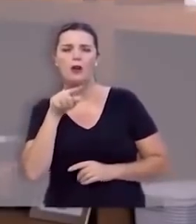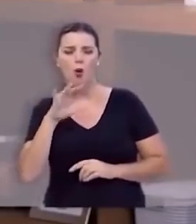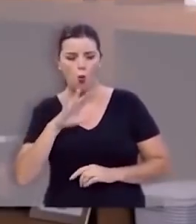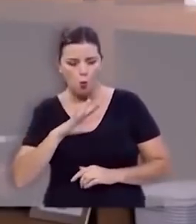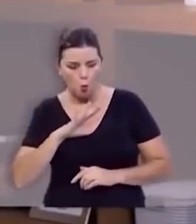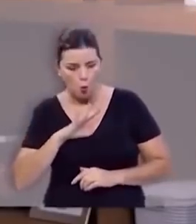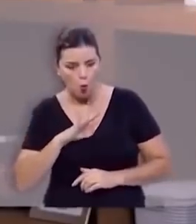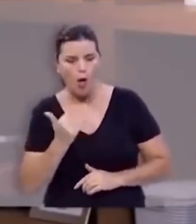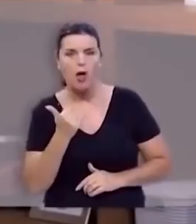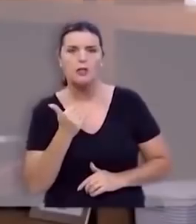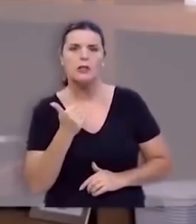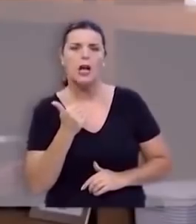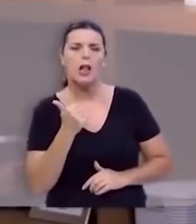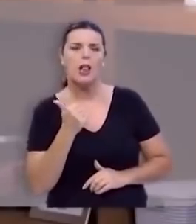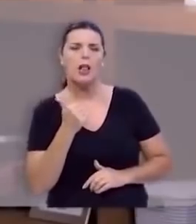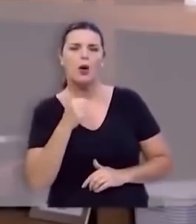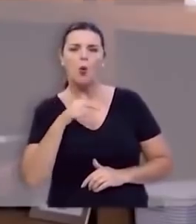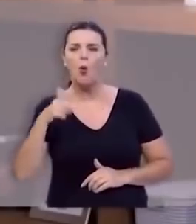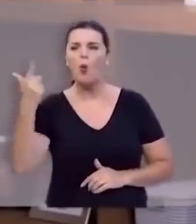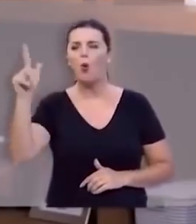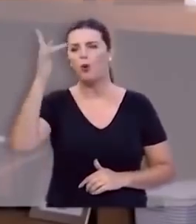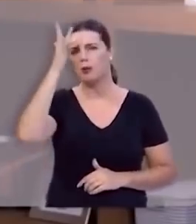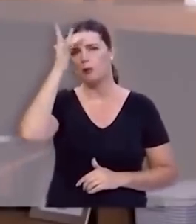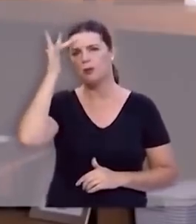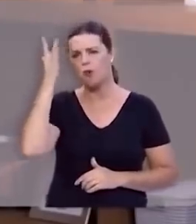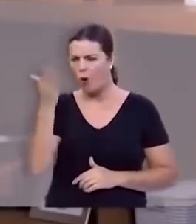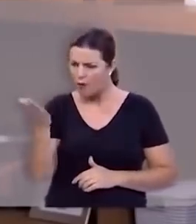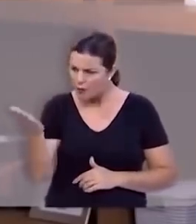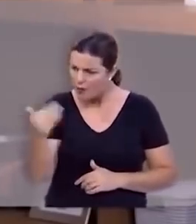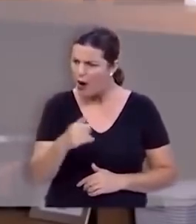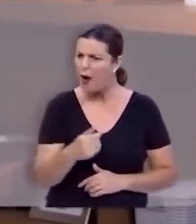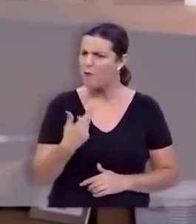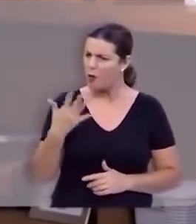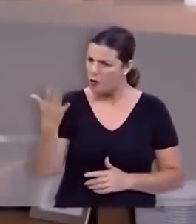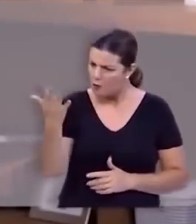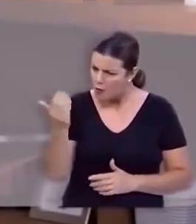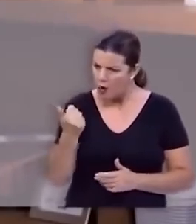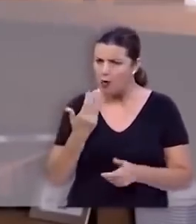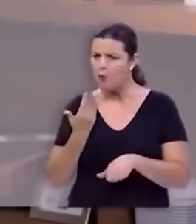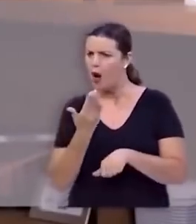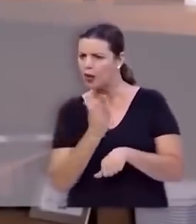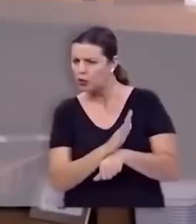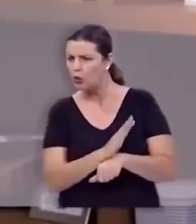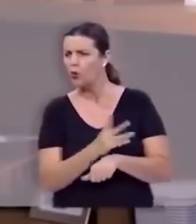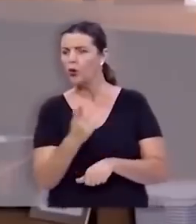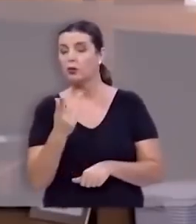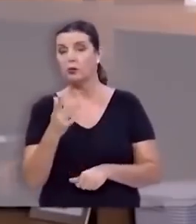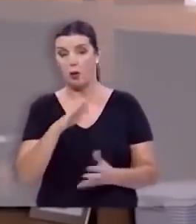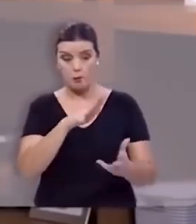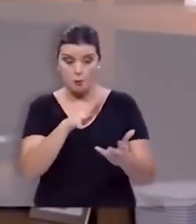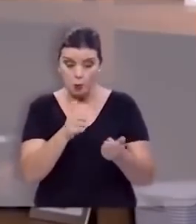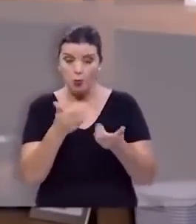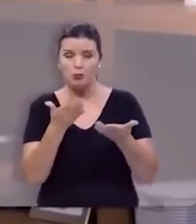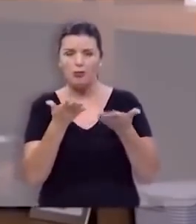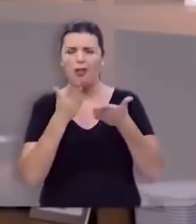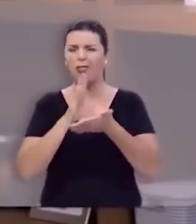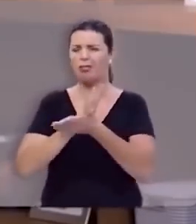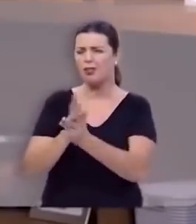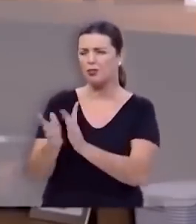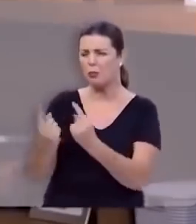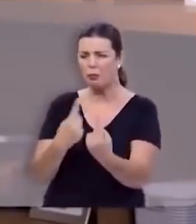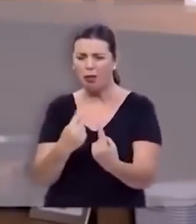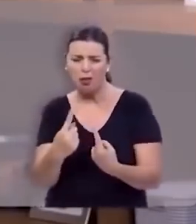encorajador. No mundo onde as pessoas querem destruir umas às outras, pisar umas sobre as outras,